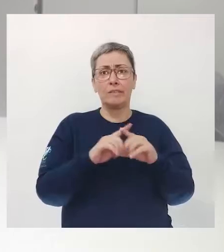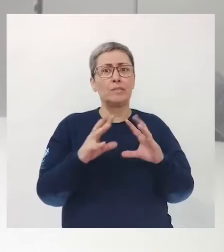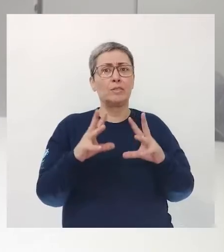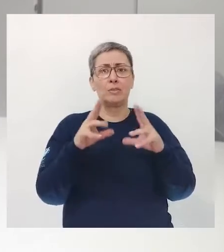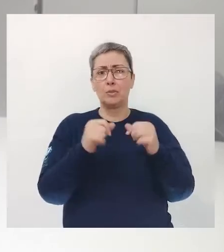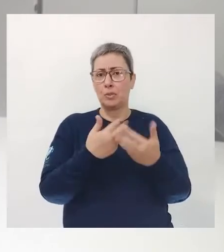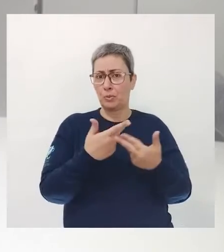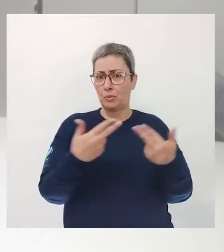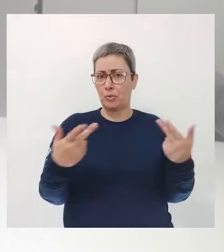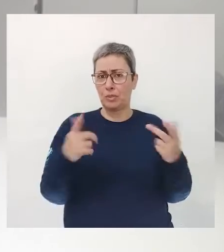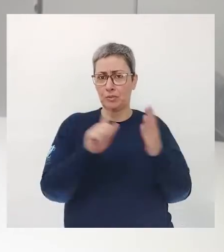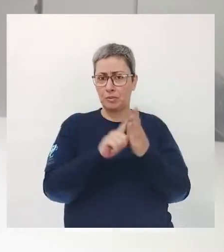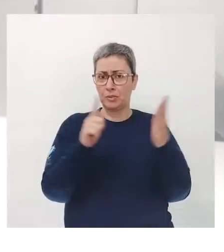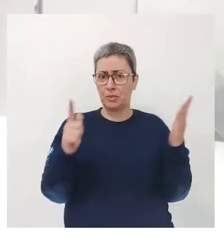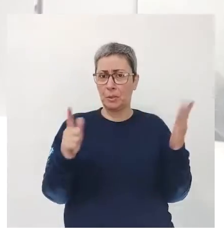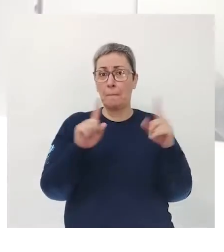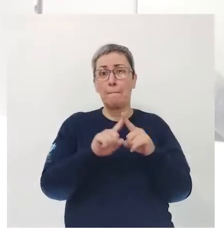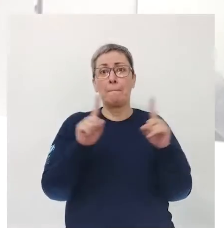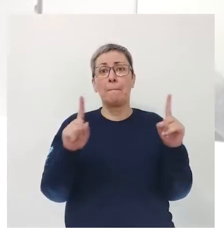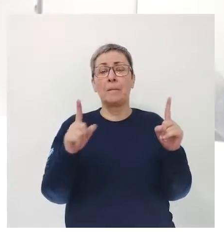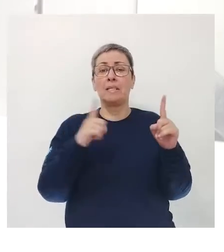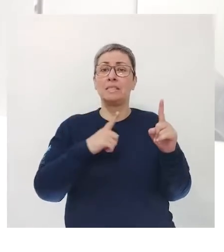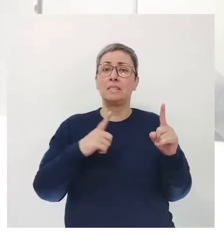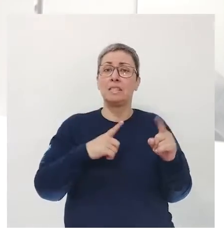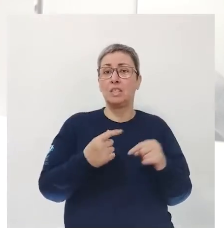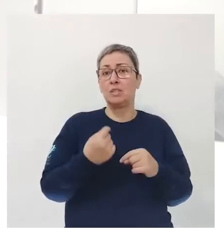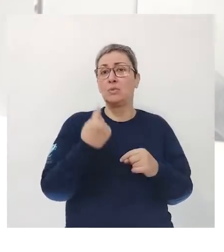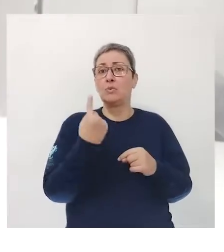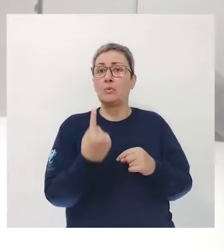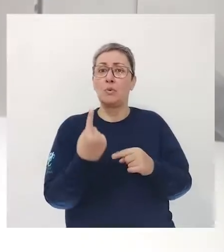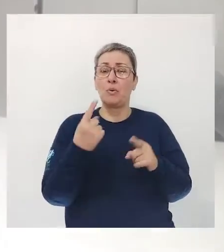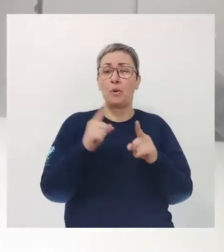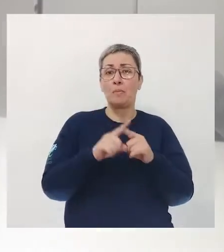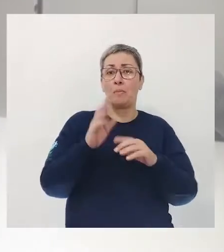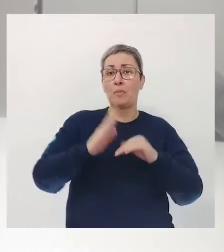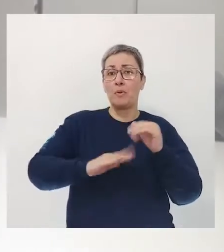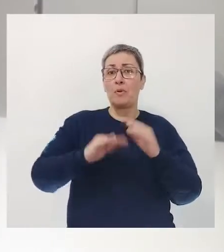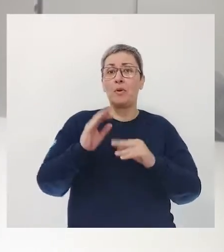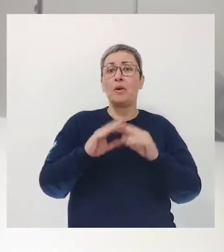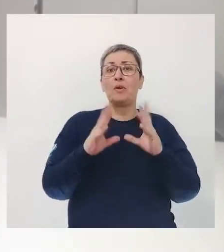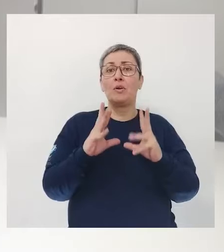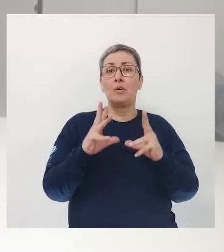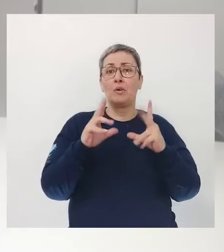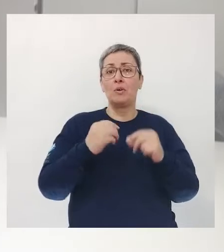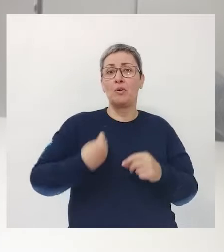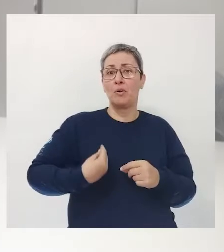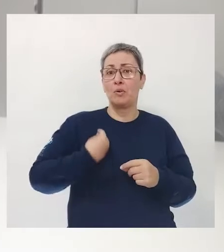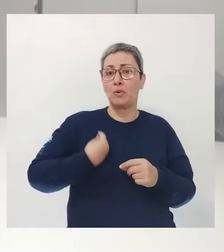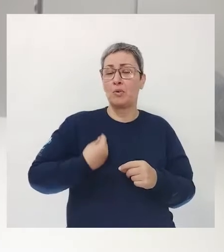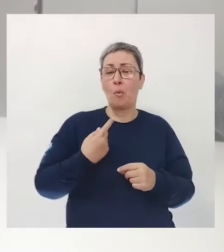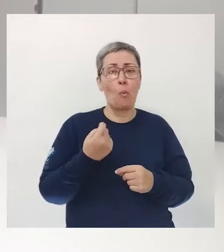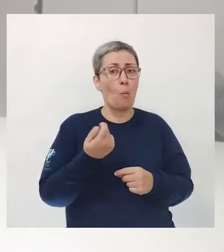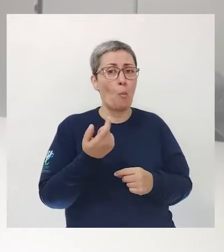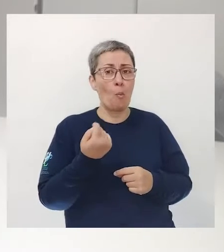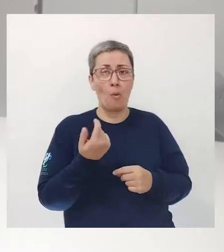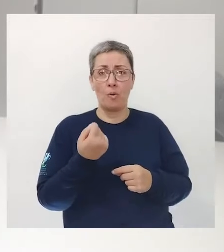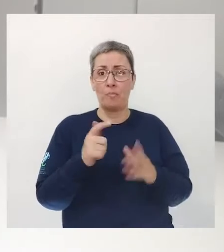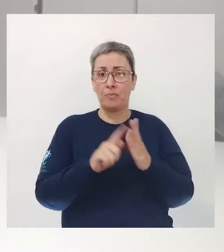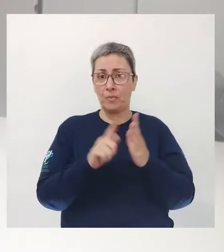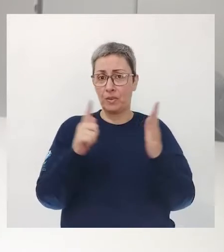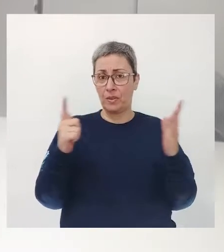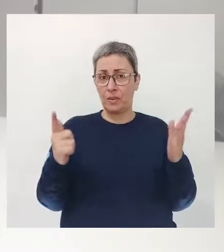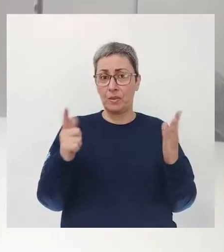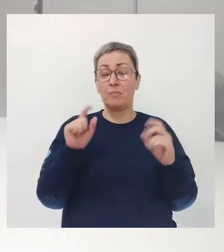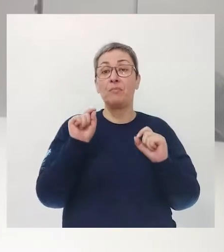comuns em vários jornais. Mas existe um que praticamente está presente em quase todos